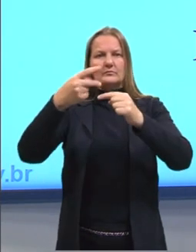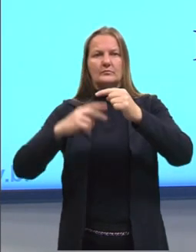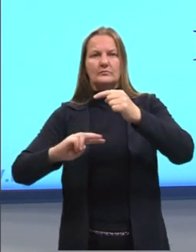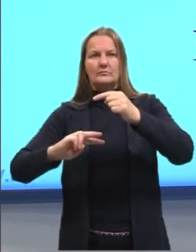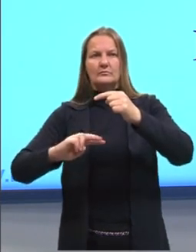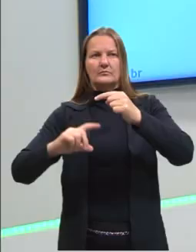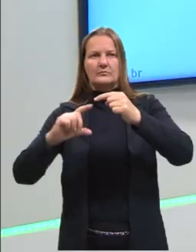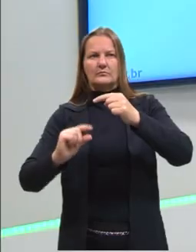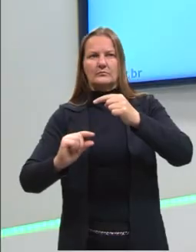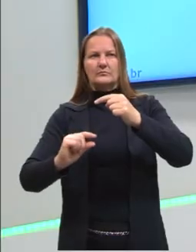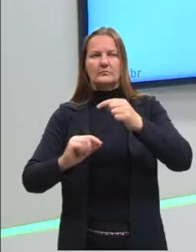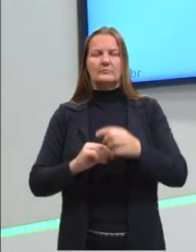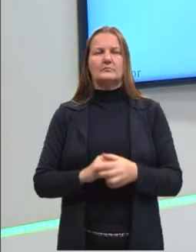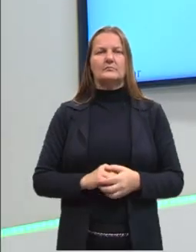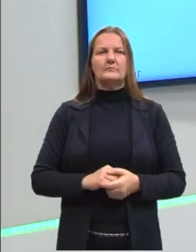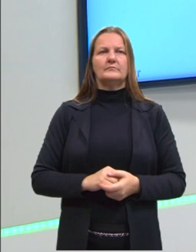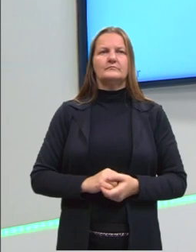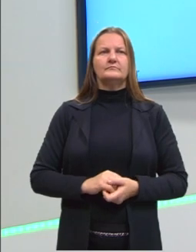E vice-versa.